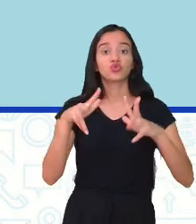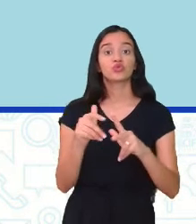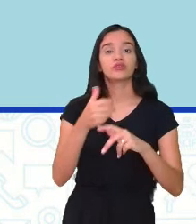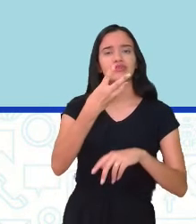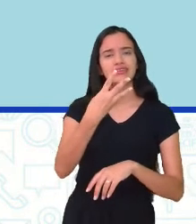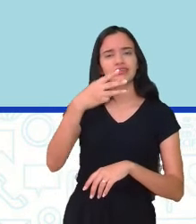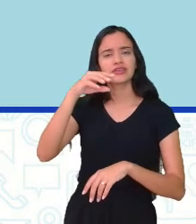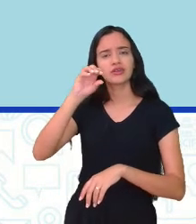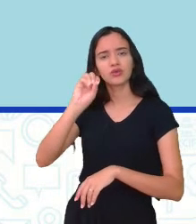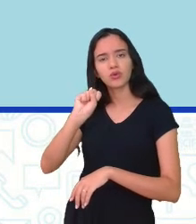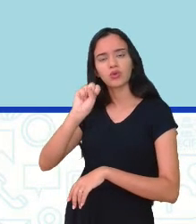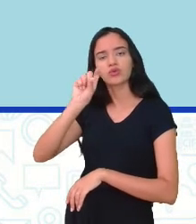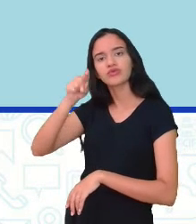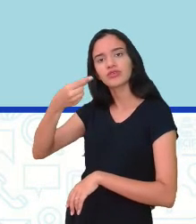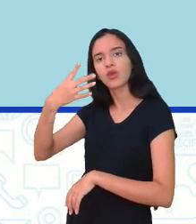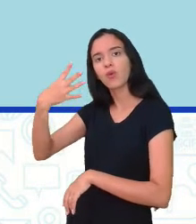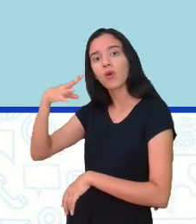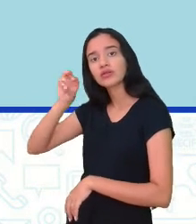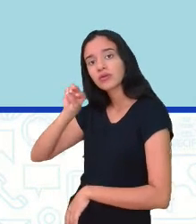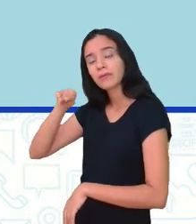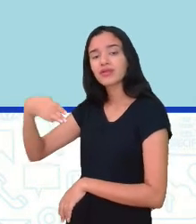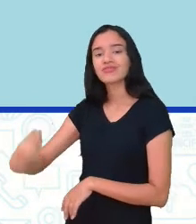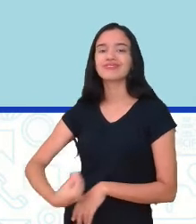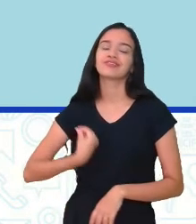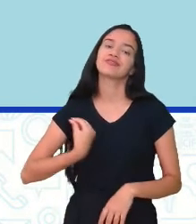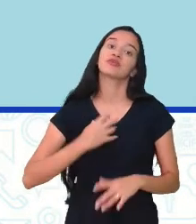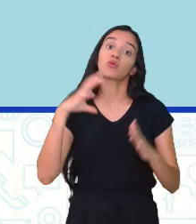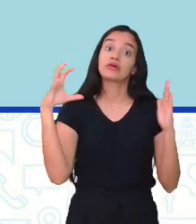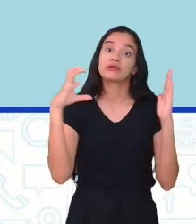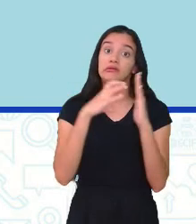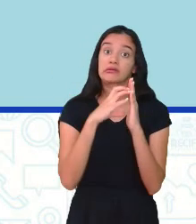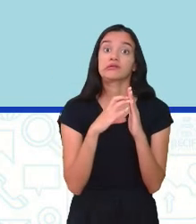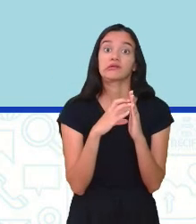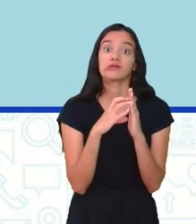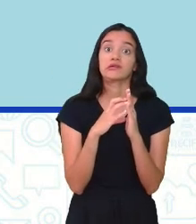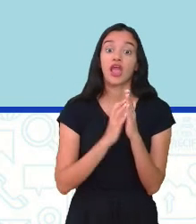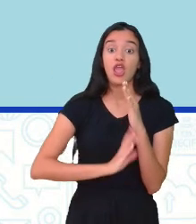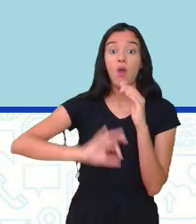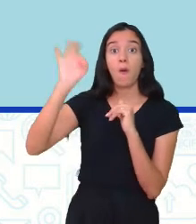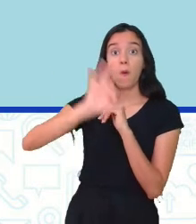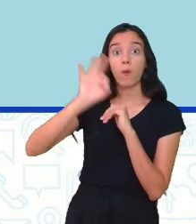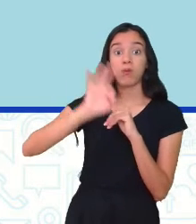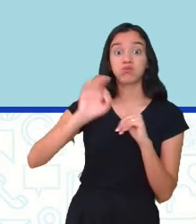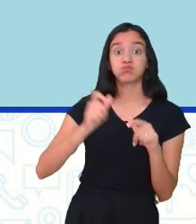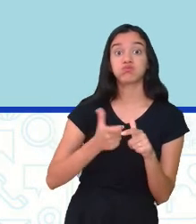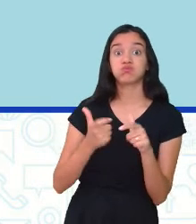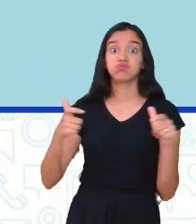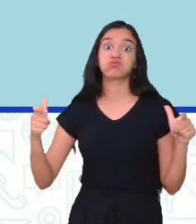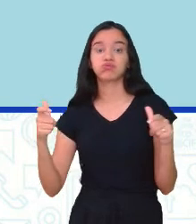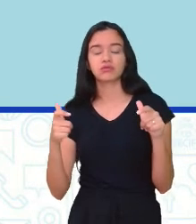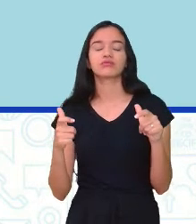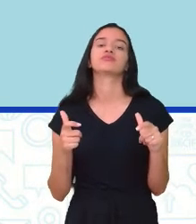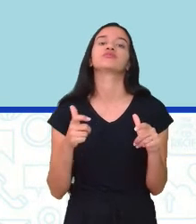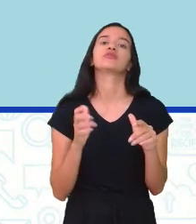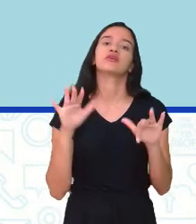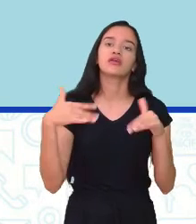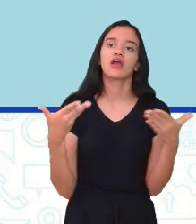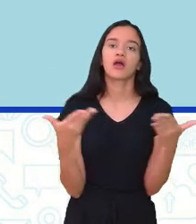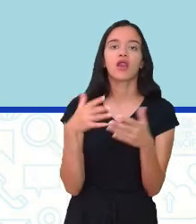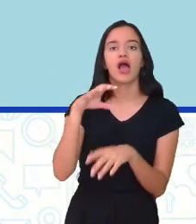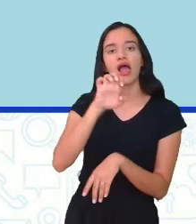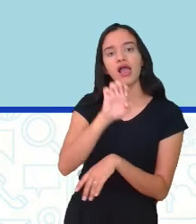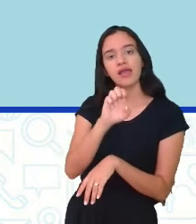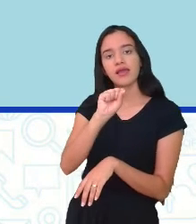38,4 milhões de pessoas vivendo com AIDS é um índice altíssimo e a epidemia